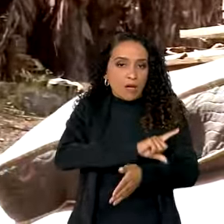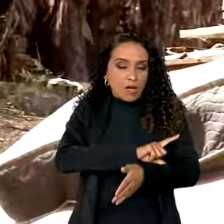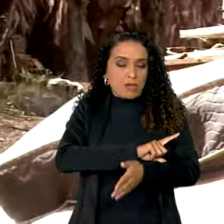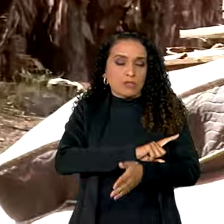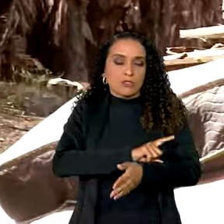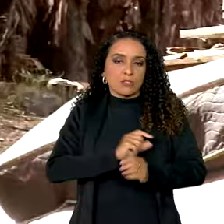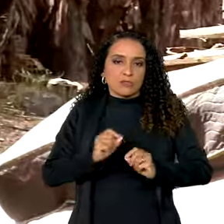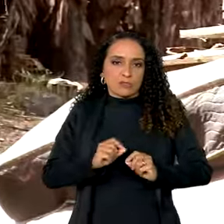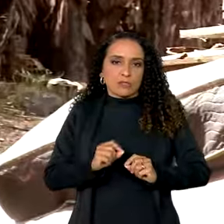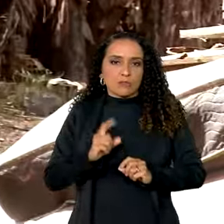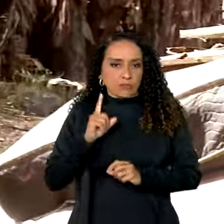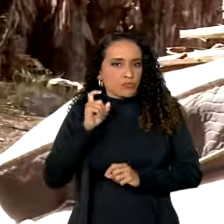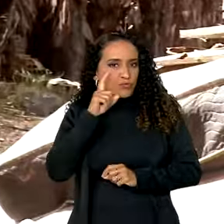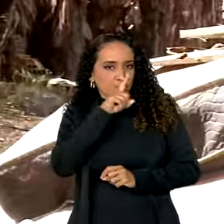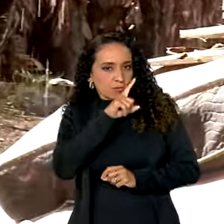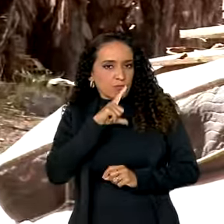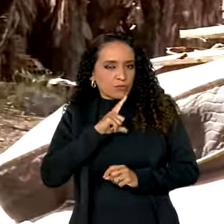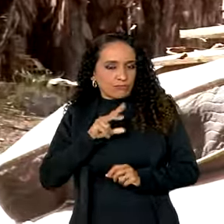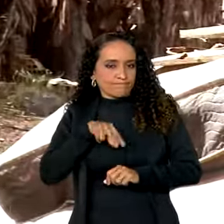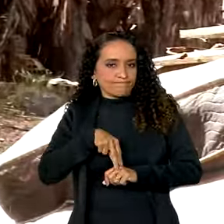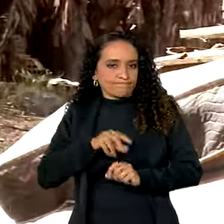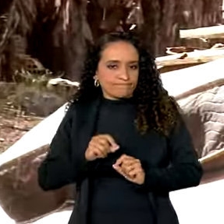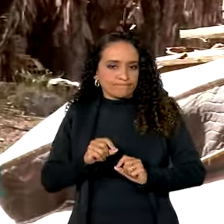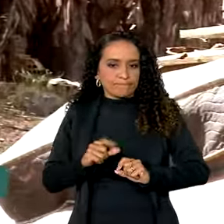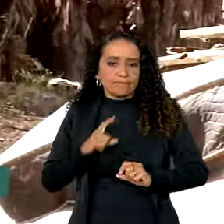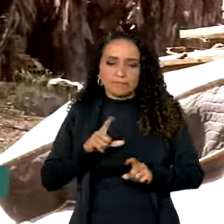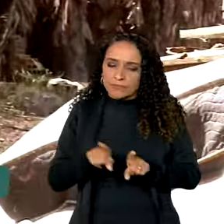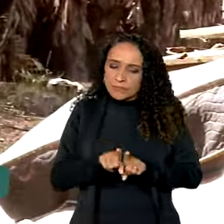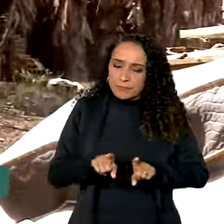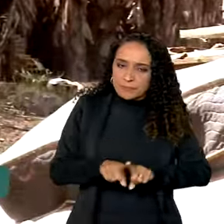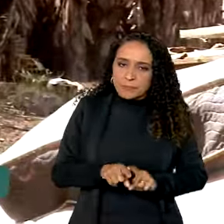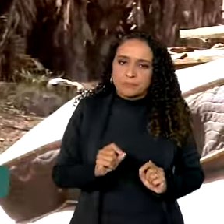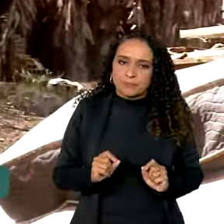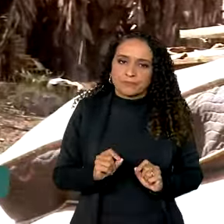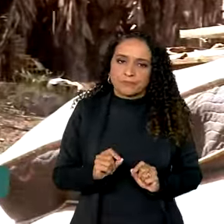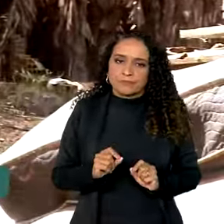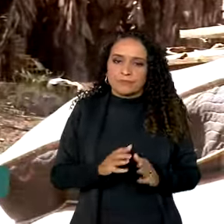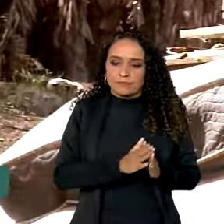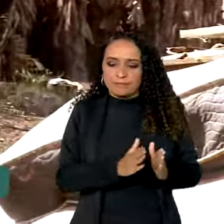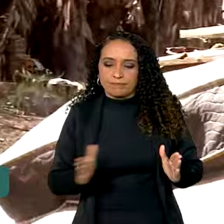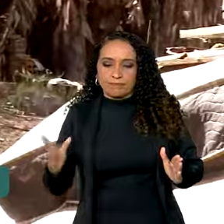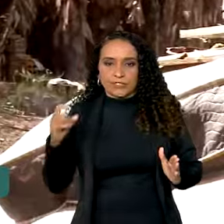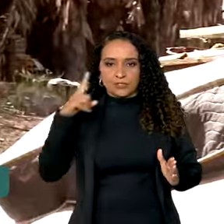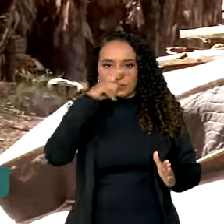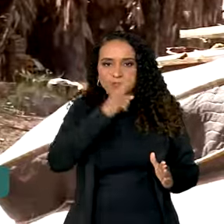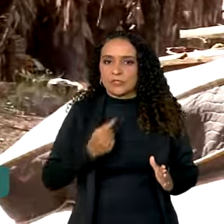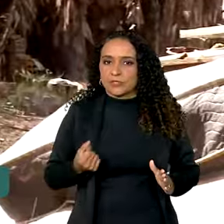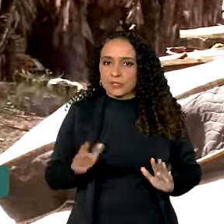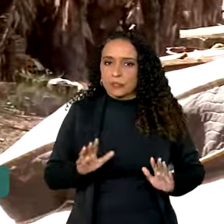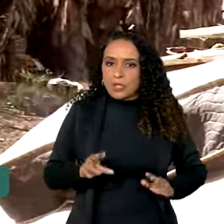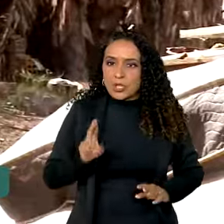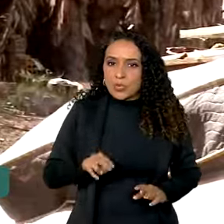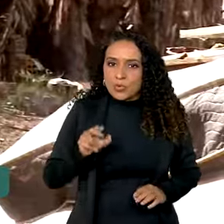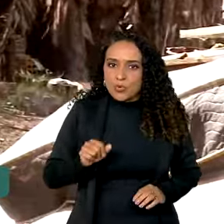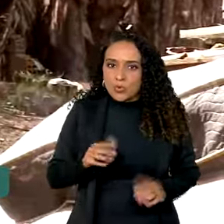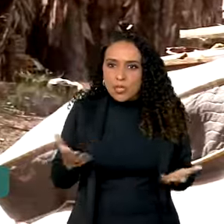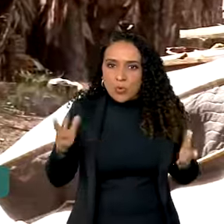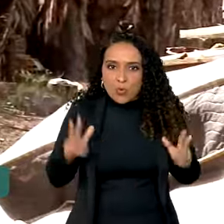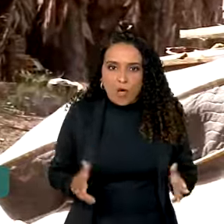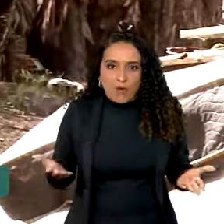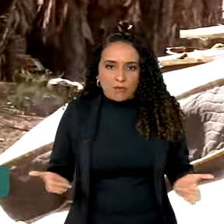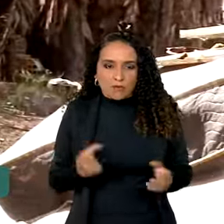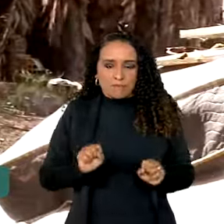a isso, pela dificuldade que nós enfrentávamos, a gente também já passava uma dificuldade financeira, mas nunca foi tão grande.